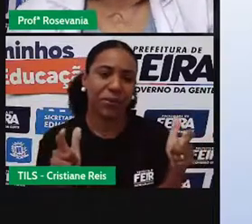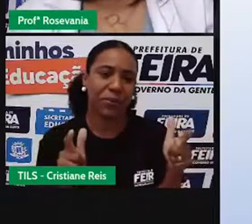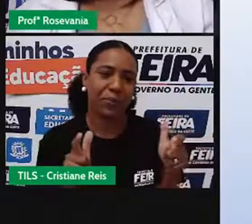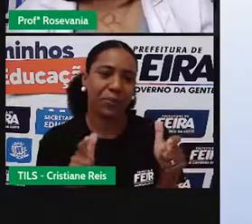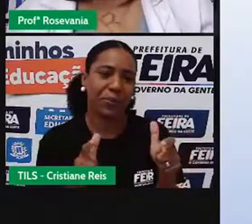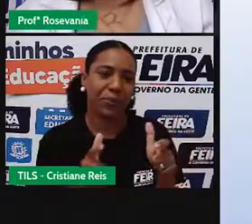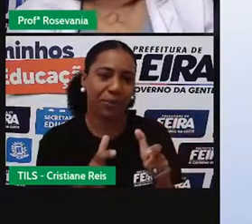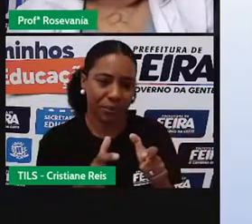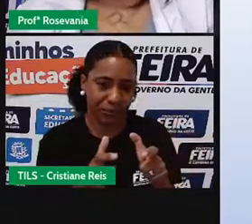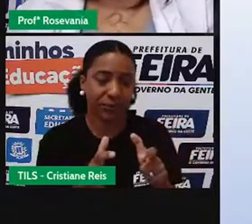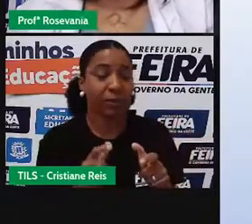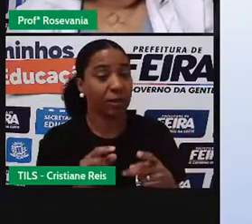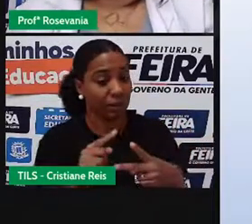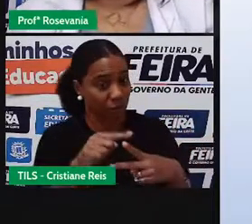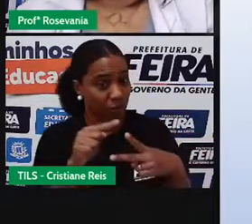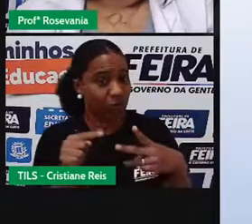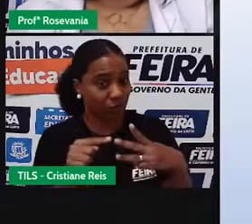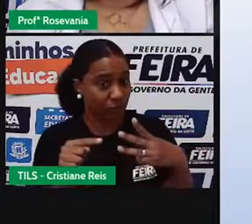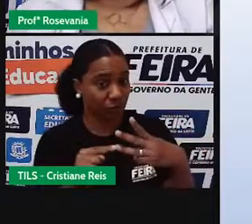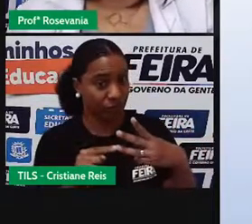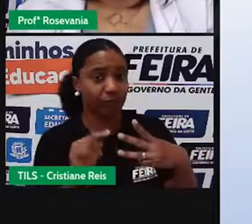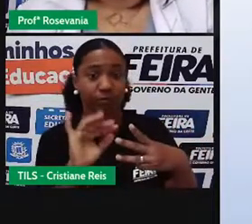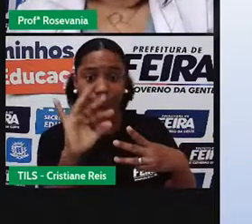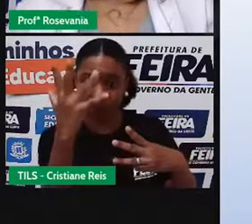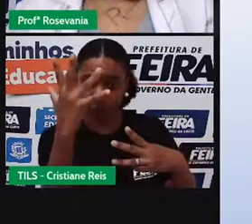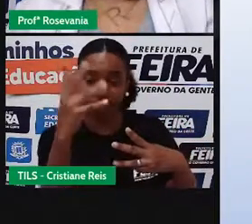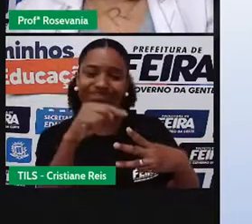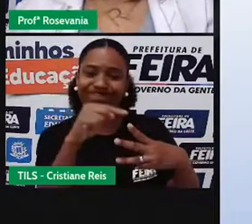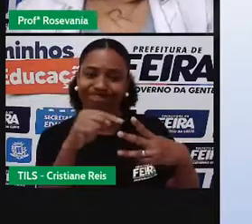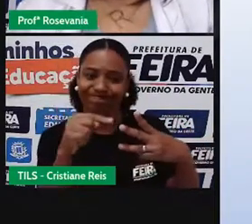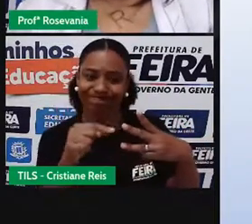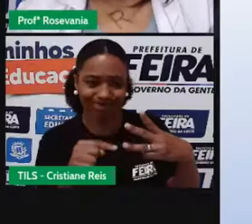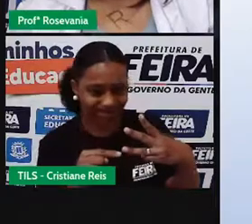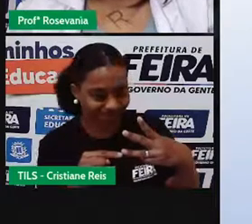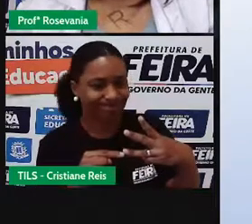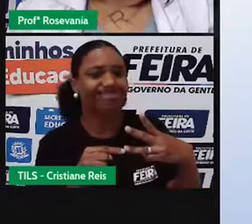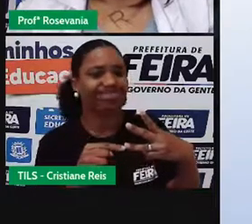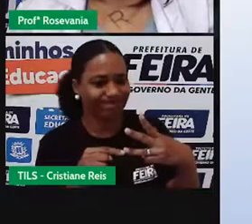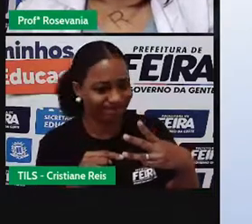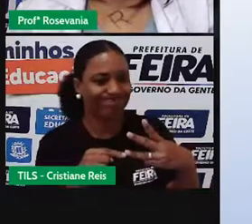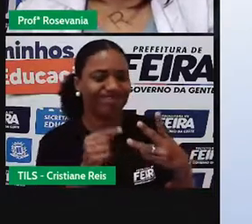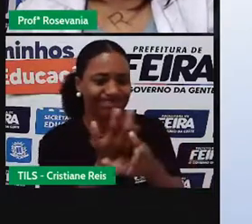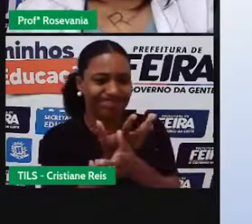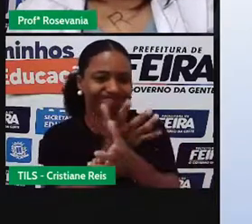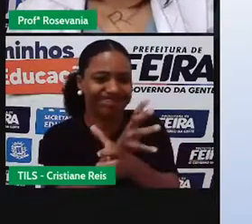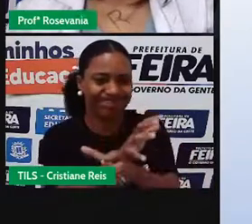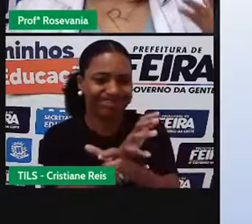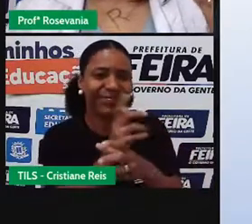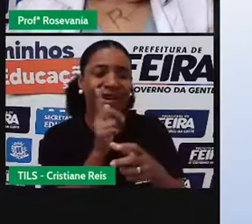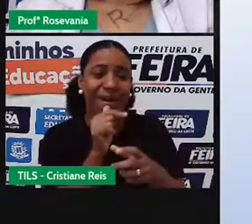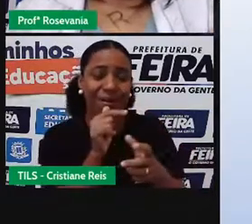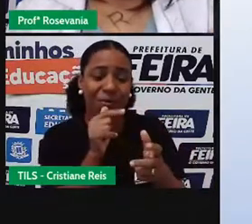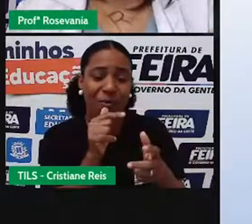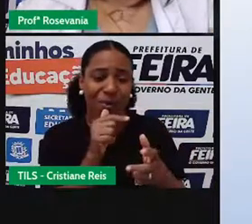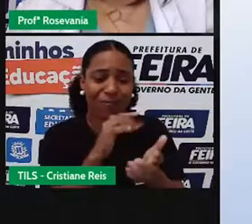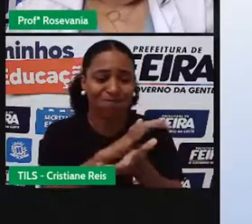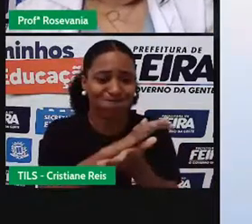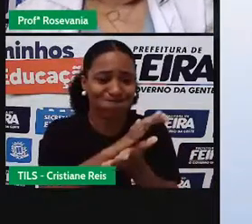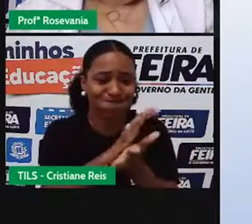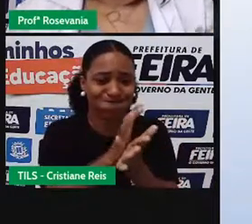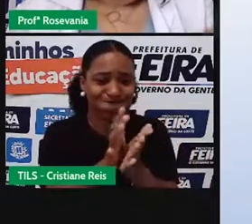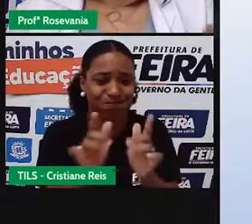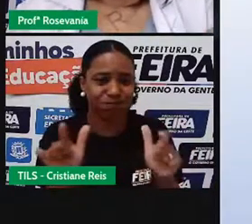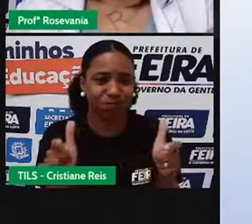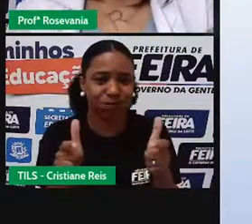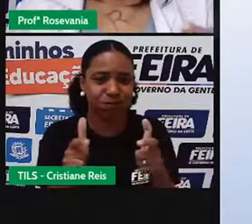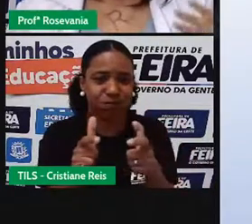acontece tanto com o rio Pozuca, com o rio Subaé, com o rio Jacuípe, que são os três rios principais, são rios, né, perenes,